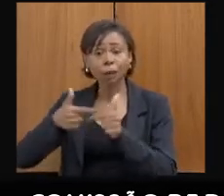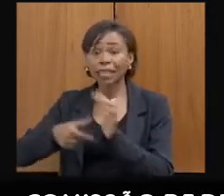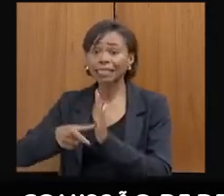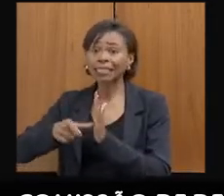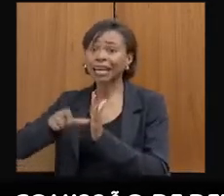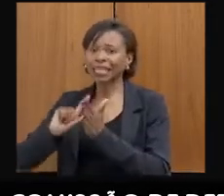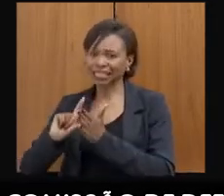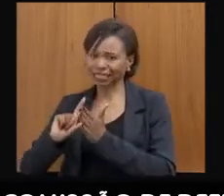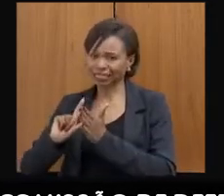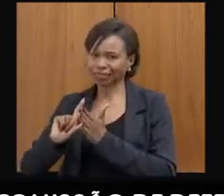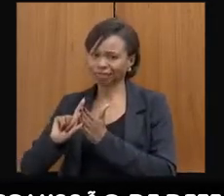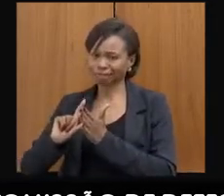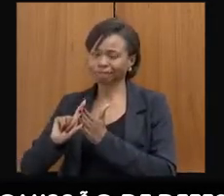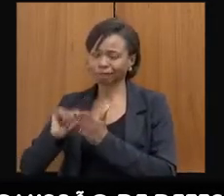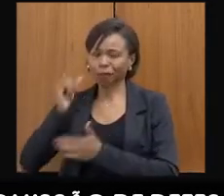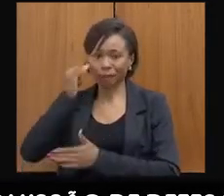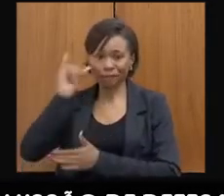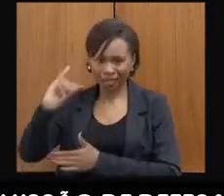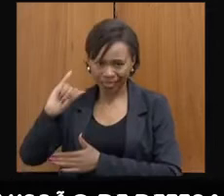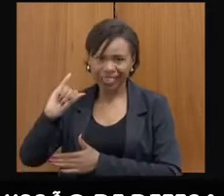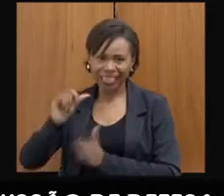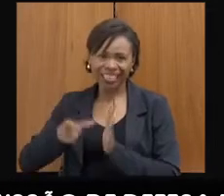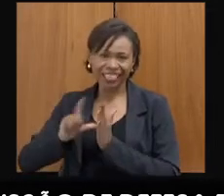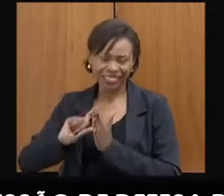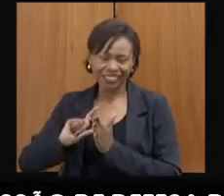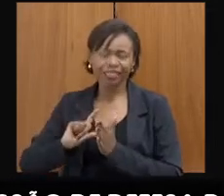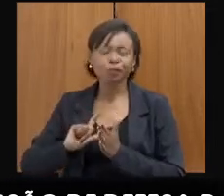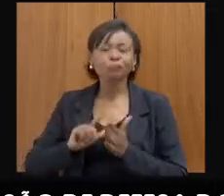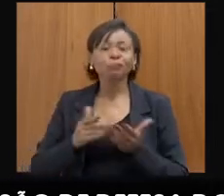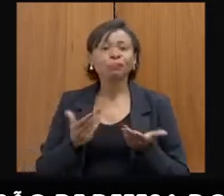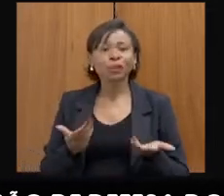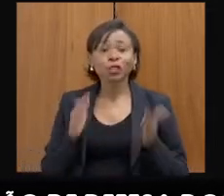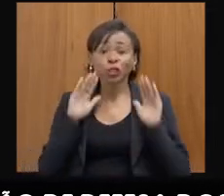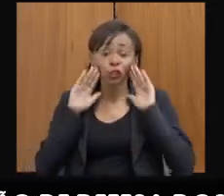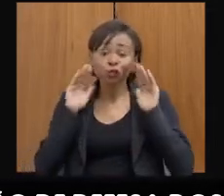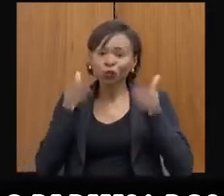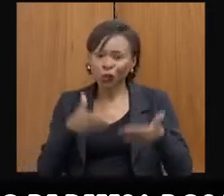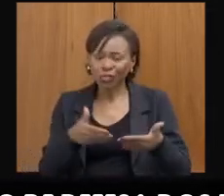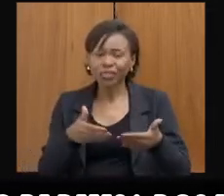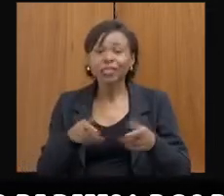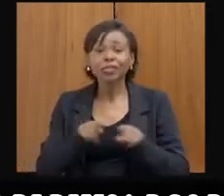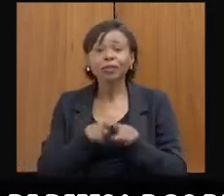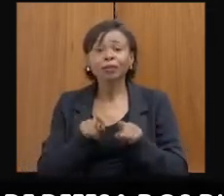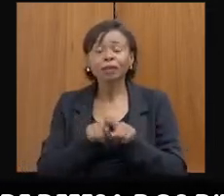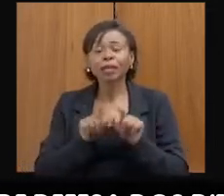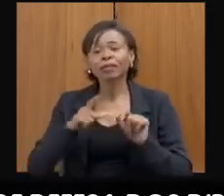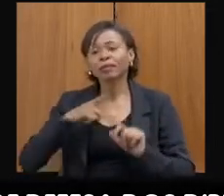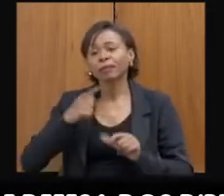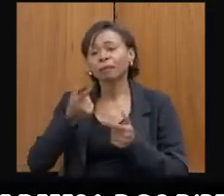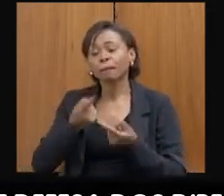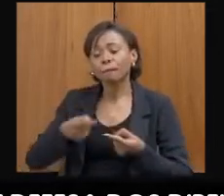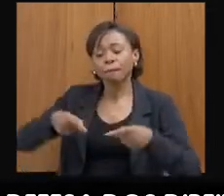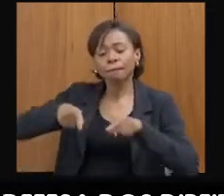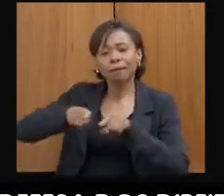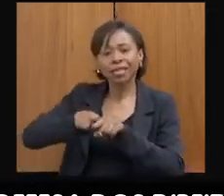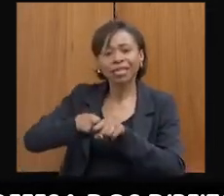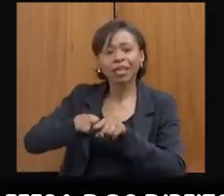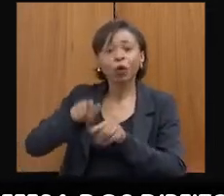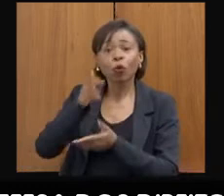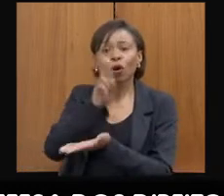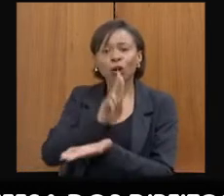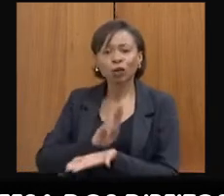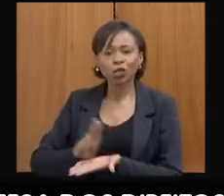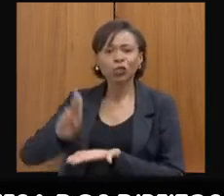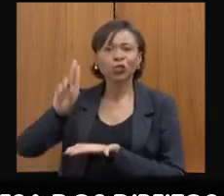trabalho preventivo, e uma outra coisa também, dessa articulação da rede, é a parceria que nós criamos com as universidades,